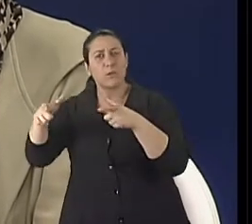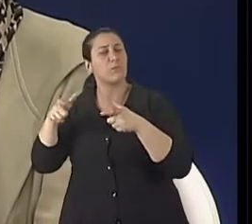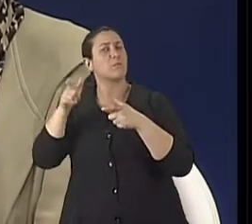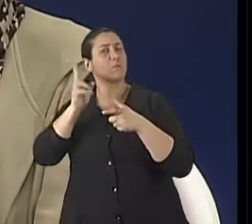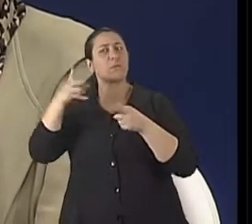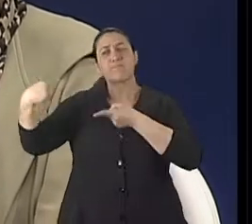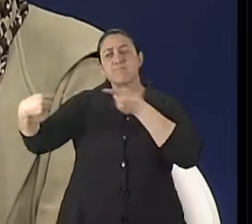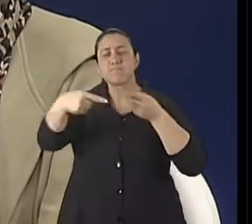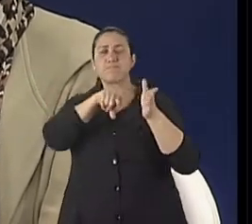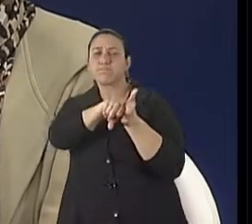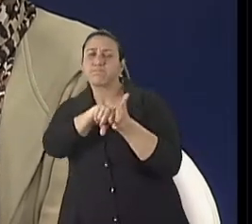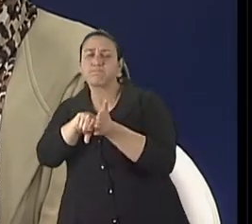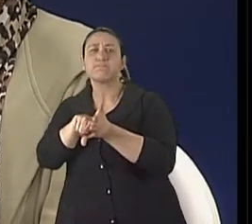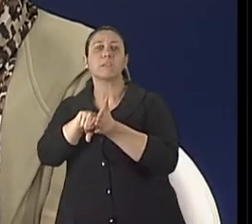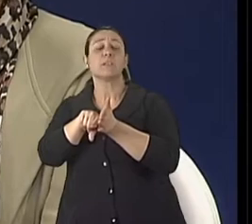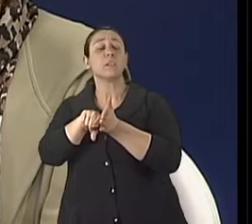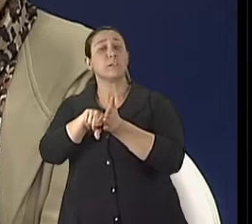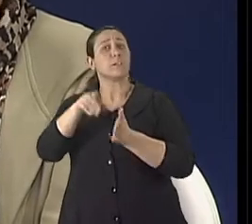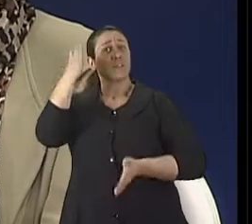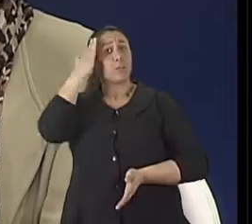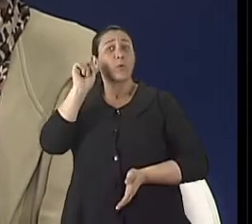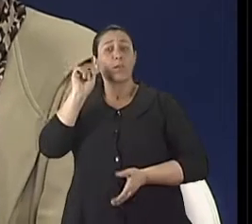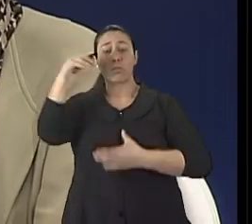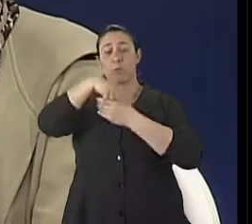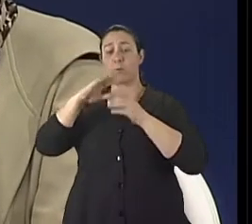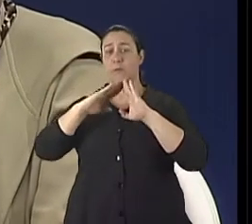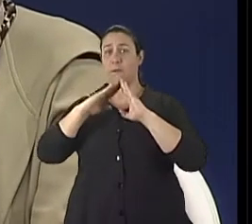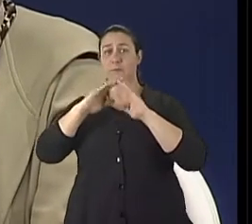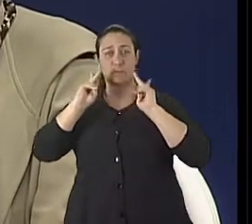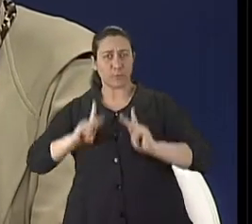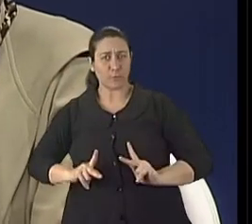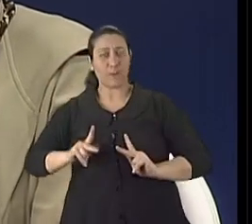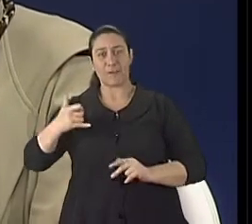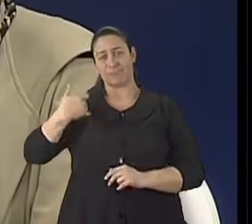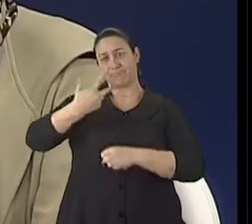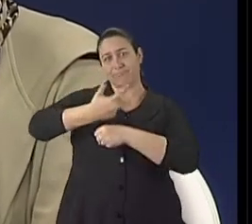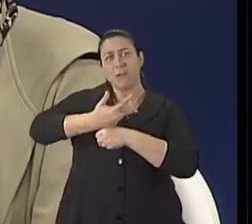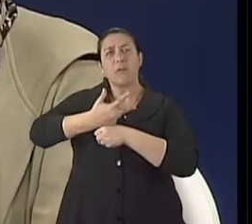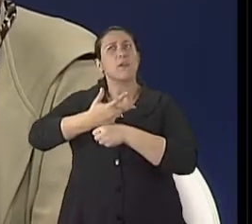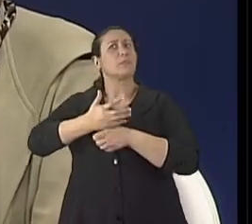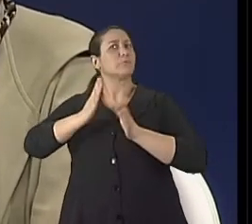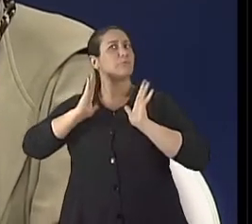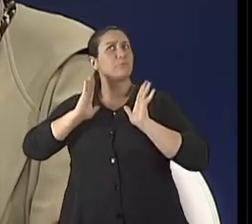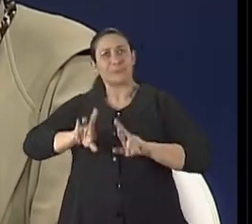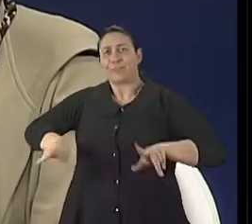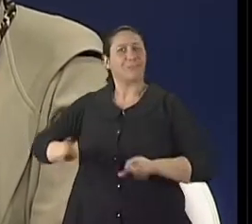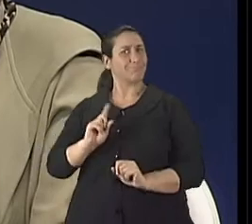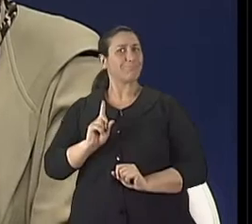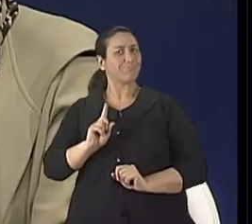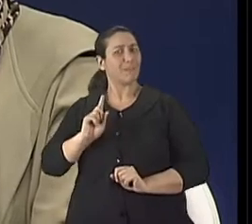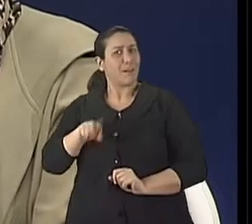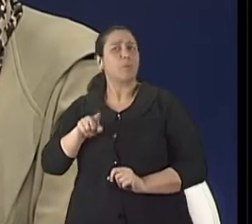estudos. No que diz respeito ao que acontece na própria casa da pessoa, da terceira idade, isso não é diferente. E a